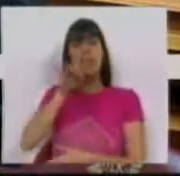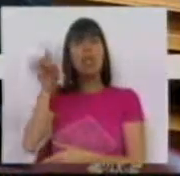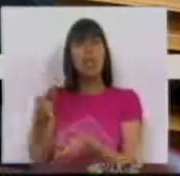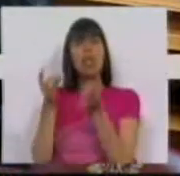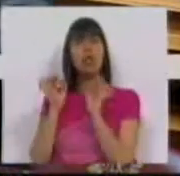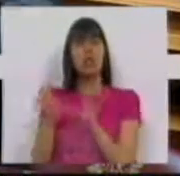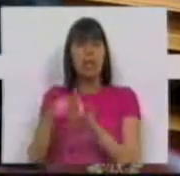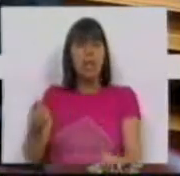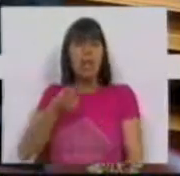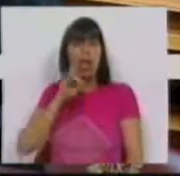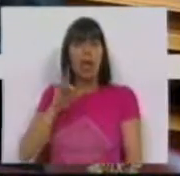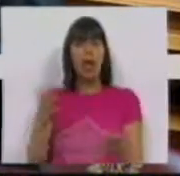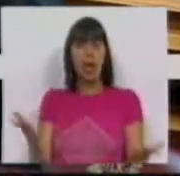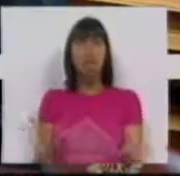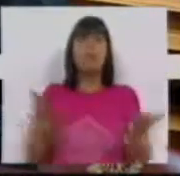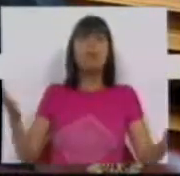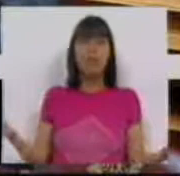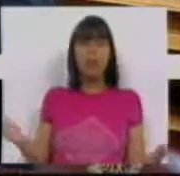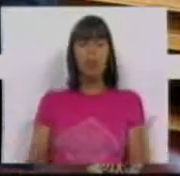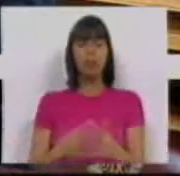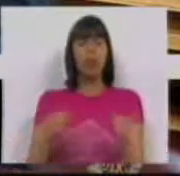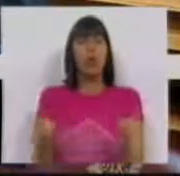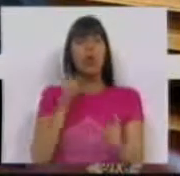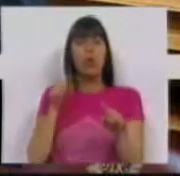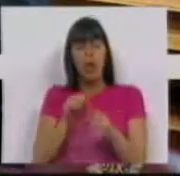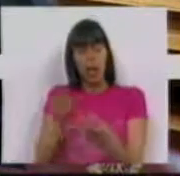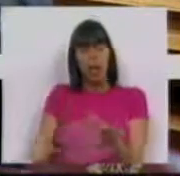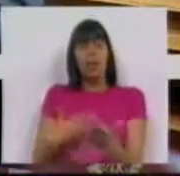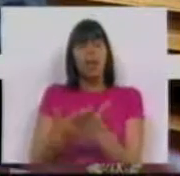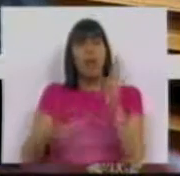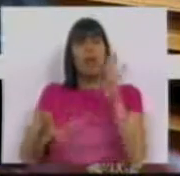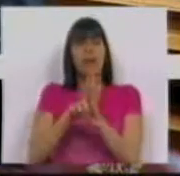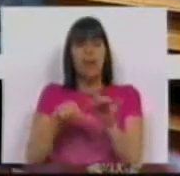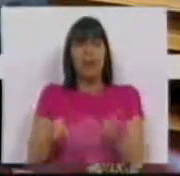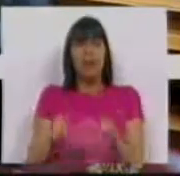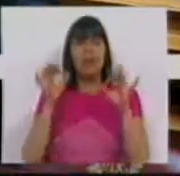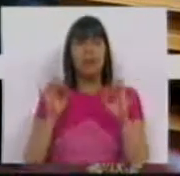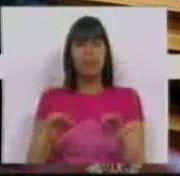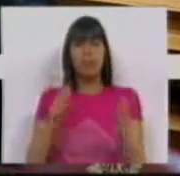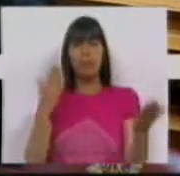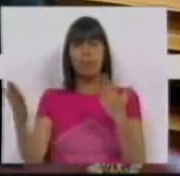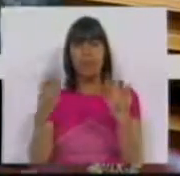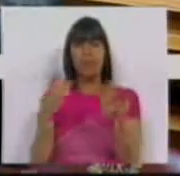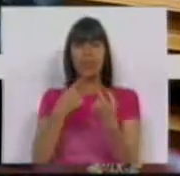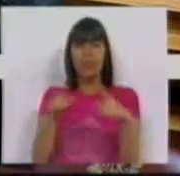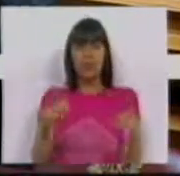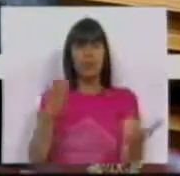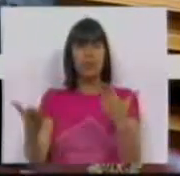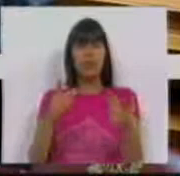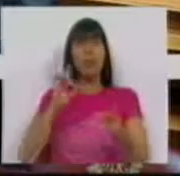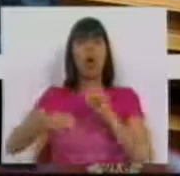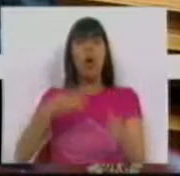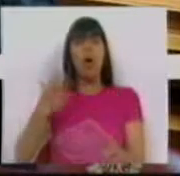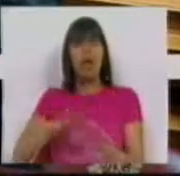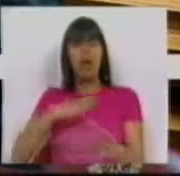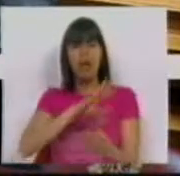de despedimentos ilegais. E, portanto, não só esta proposta de lei é uma contrapartida por aquilo